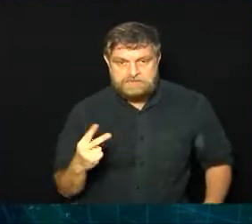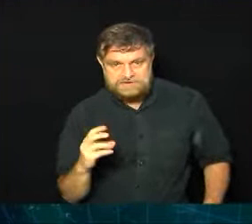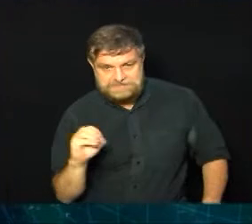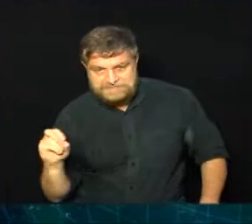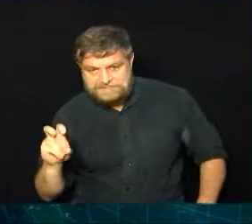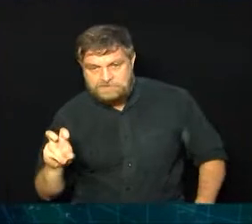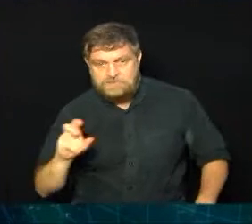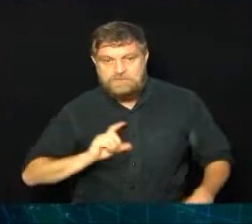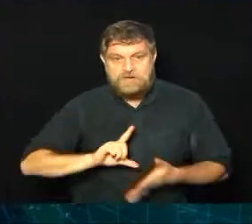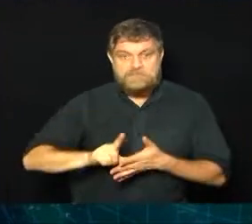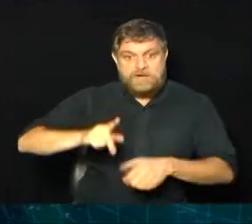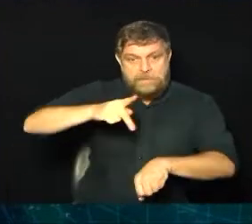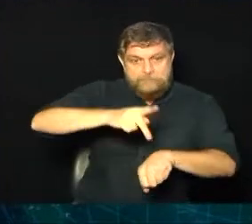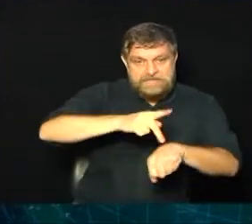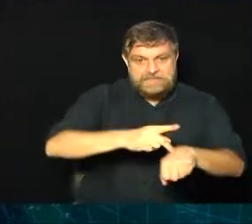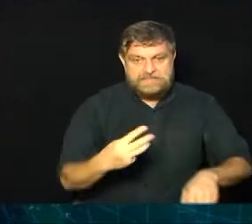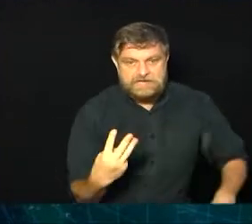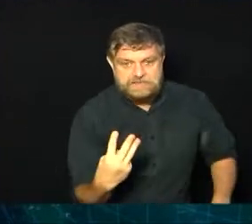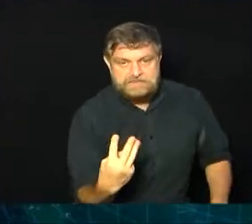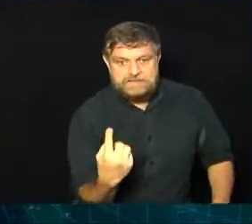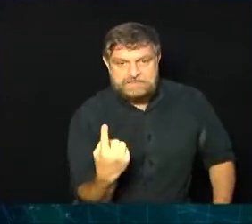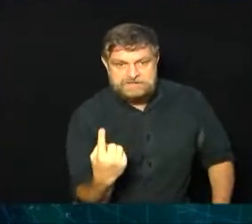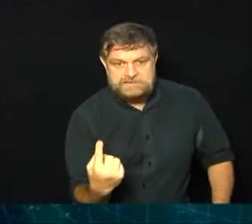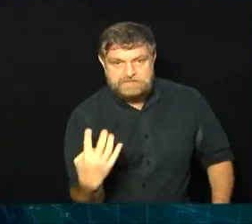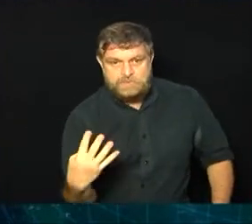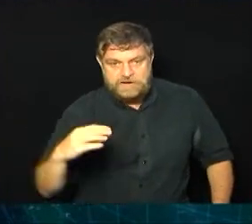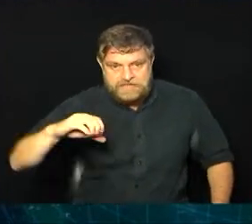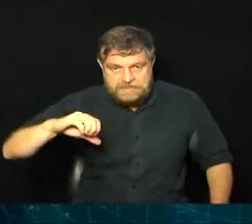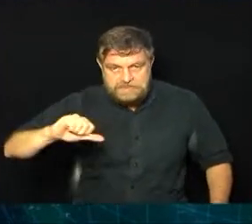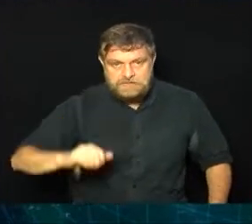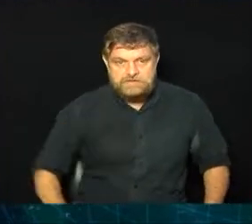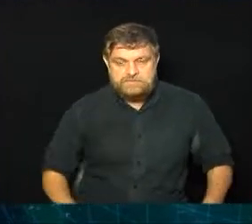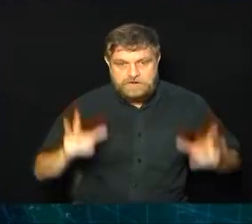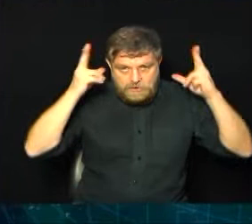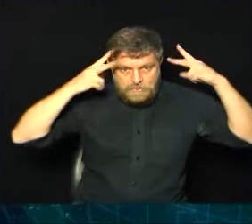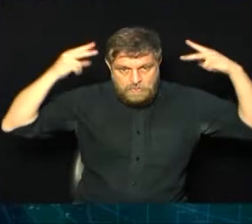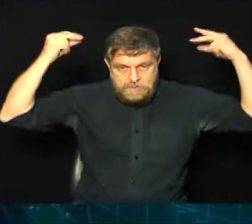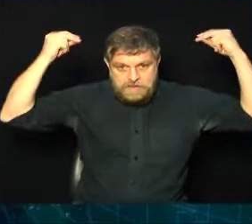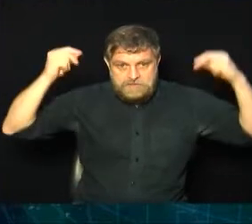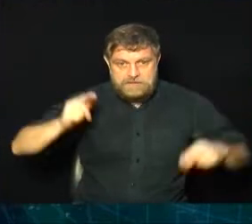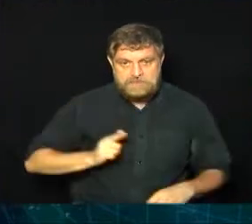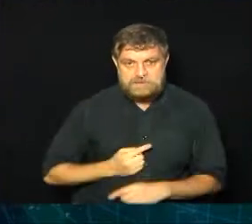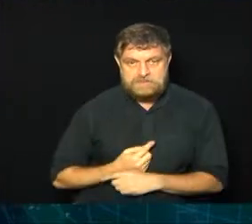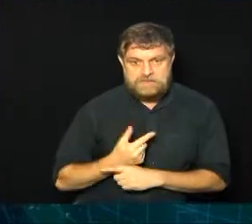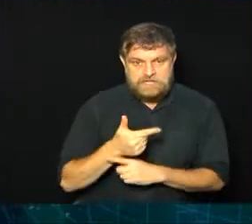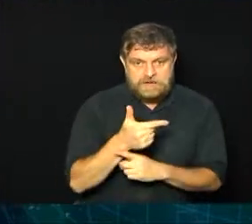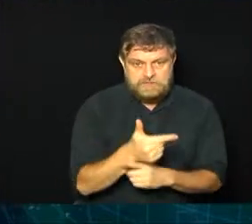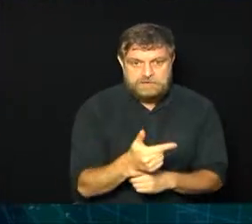com 3.149 casos de Covid-19, Olambra, 2.169,